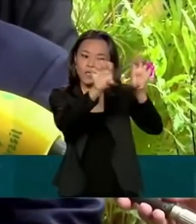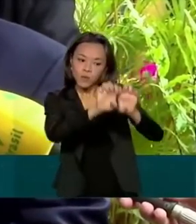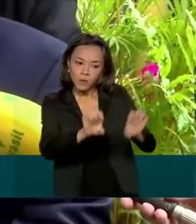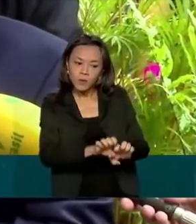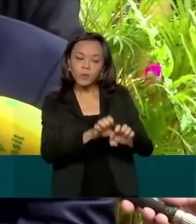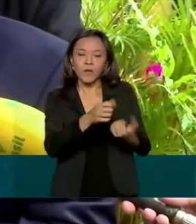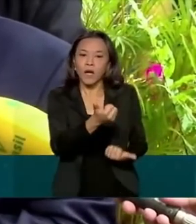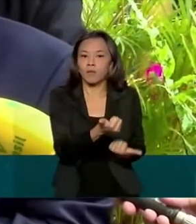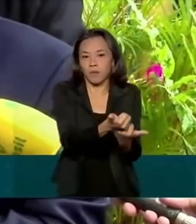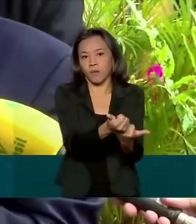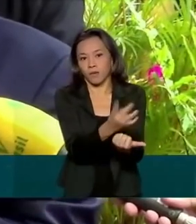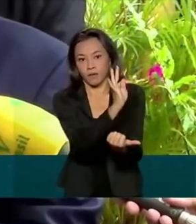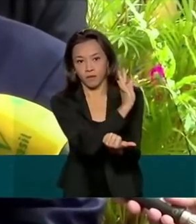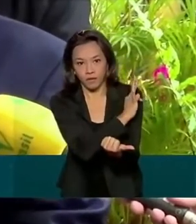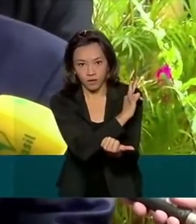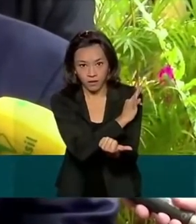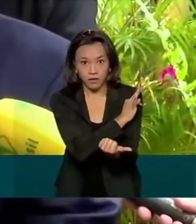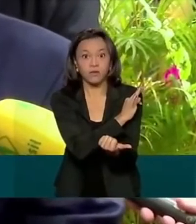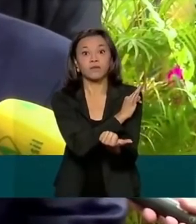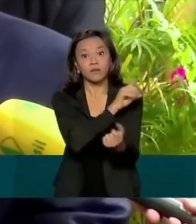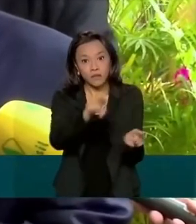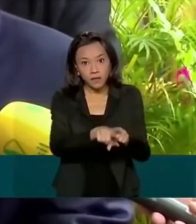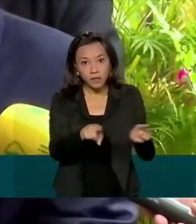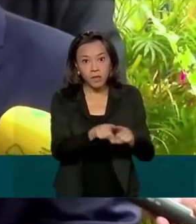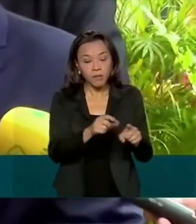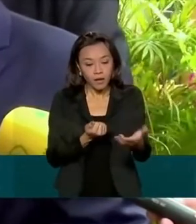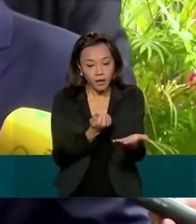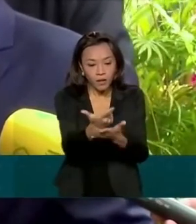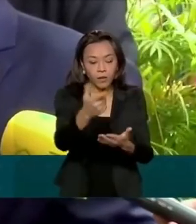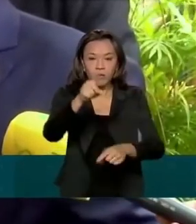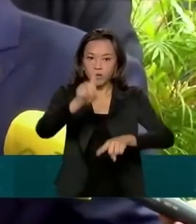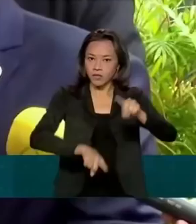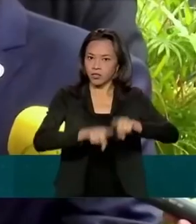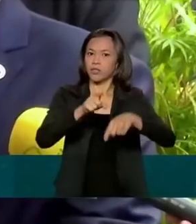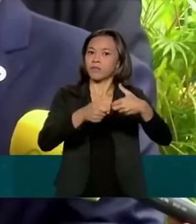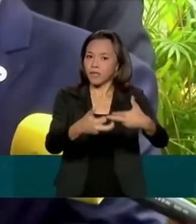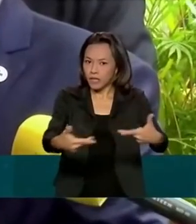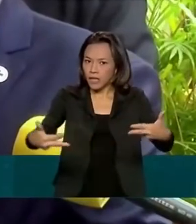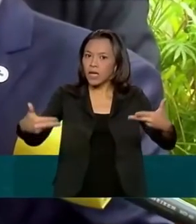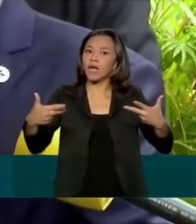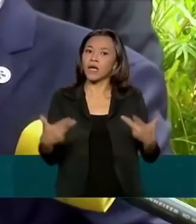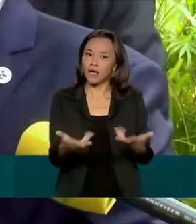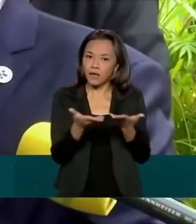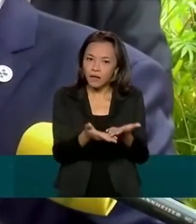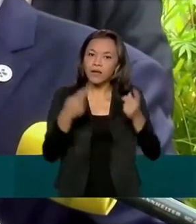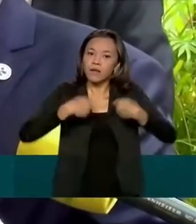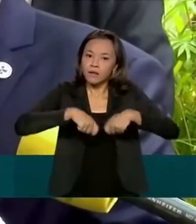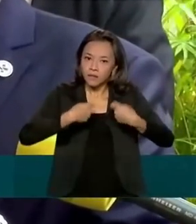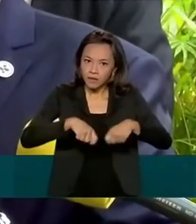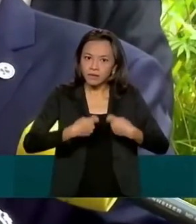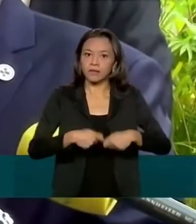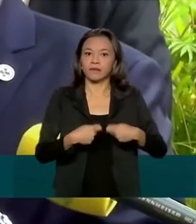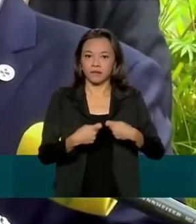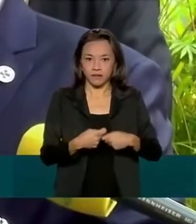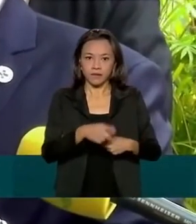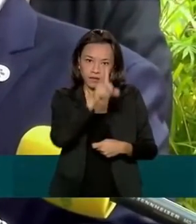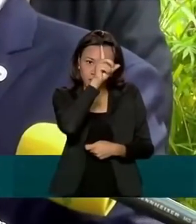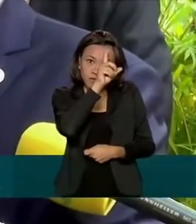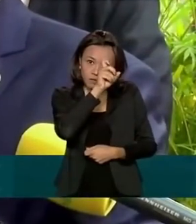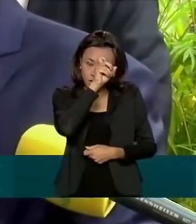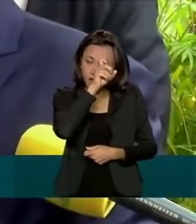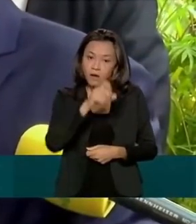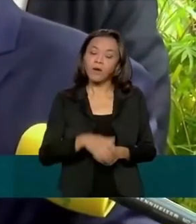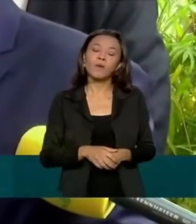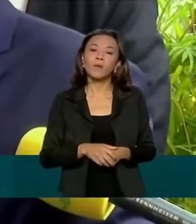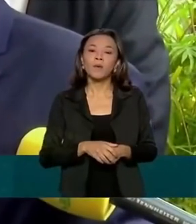técnico e apoio para a aquisição dos equipamentos, dos insumos necessários. No primeiro